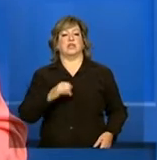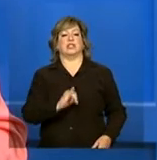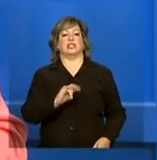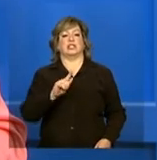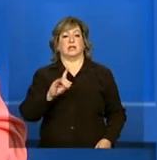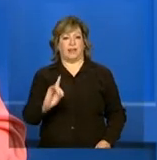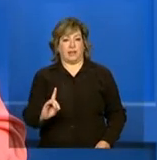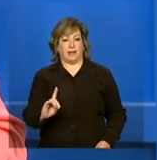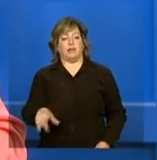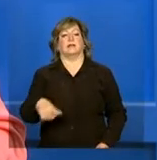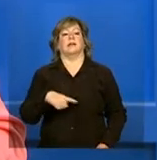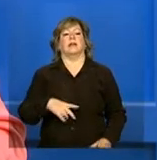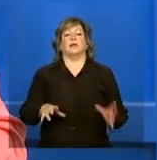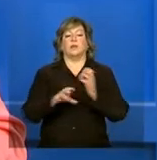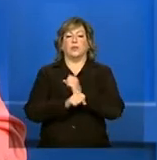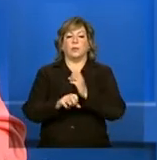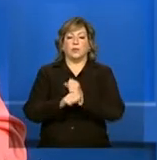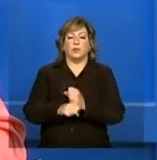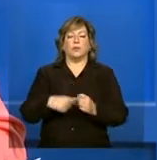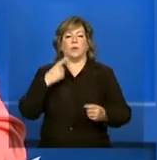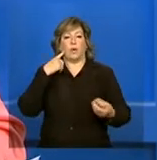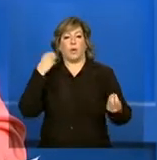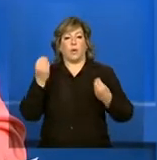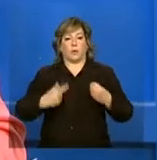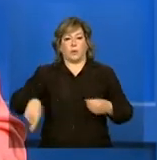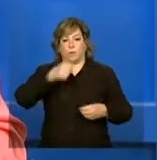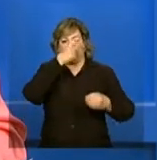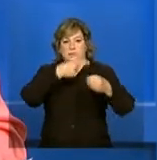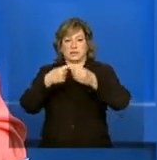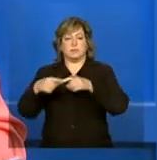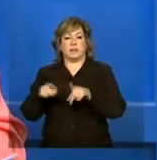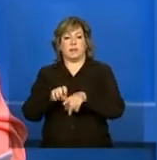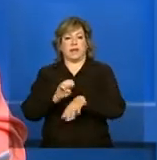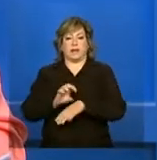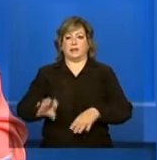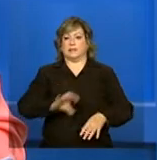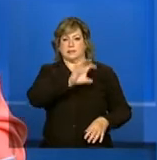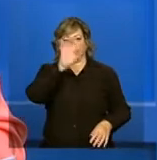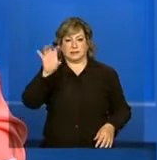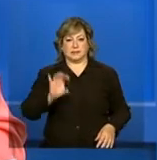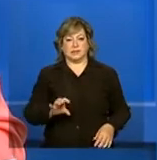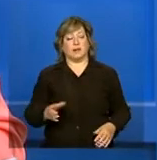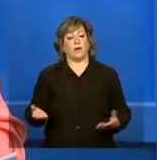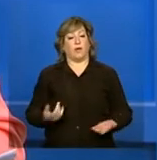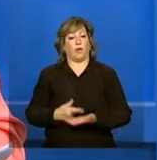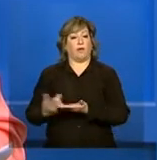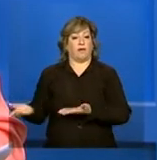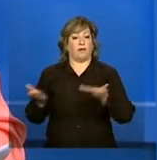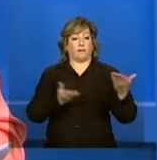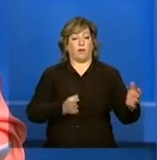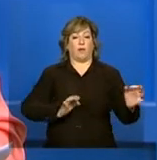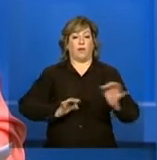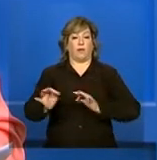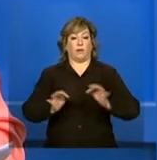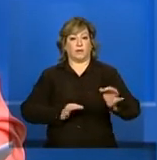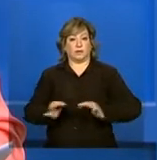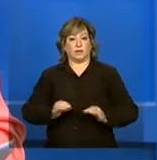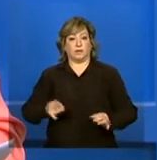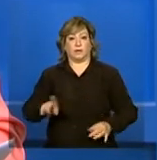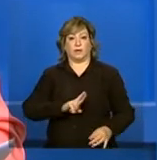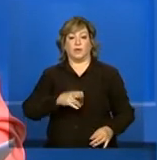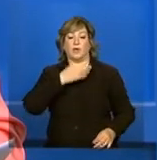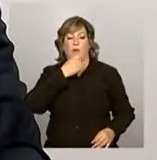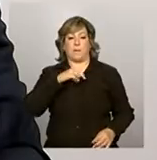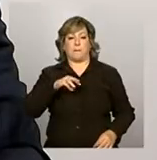que é calculado tanto para os municípios quanto para os estados. Nosso convidado é o Coordenador-Geral de Gestão Decentralizada,